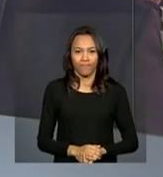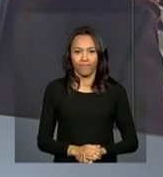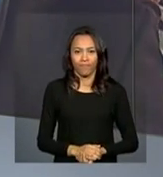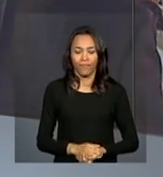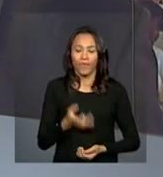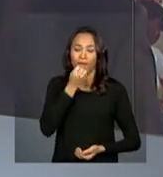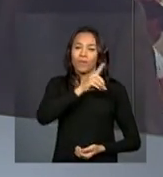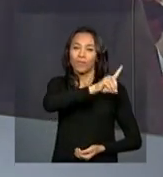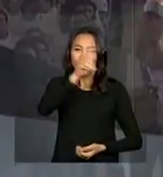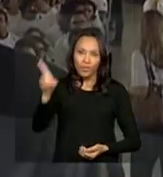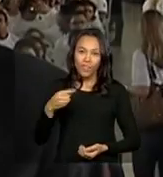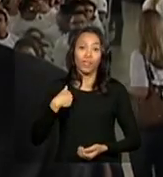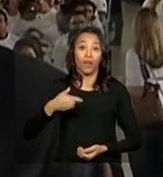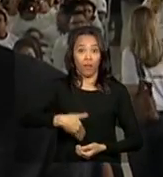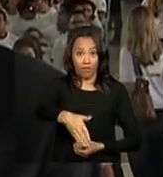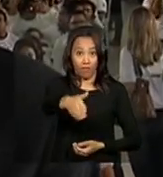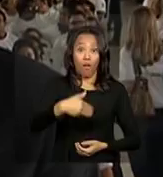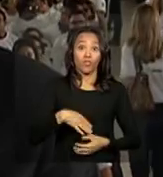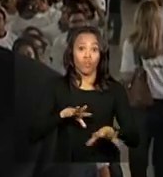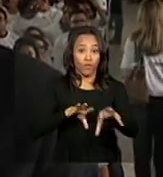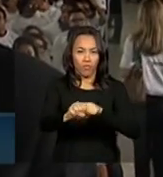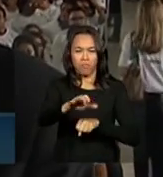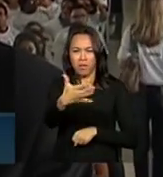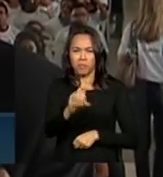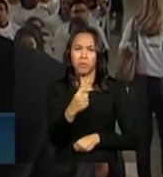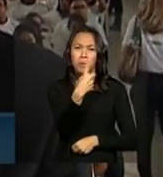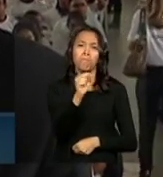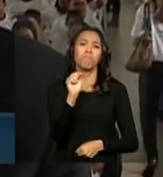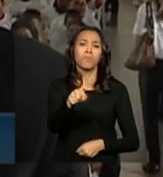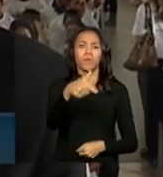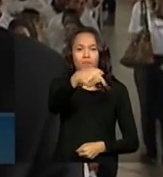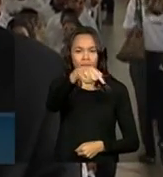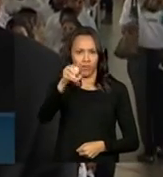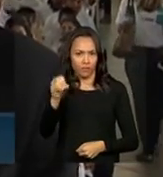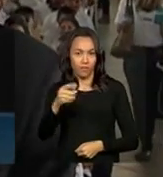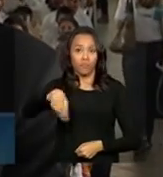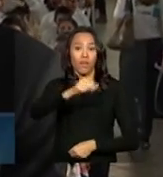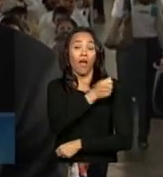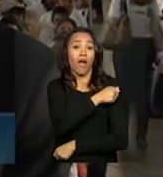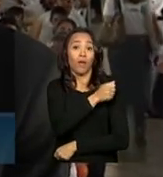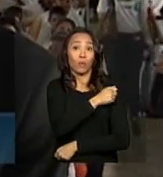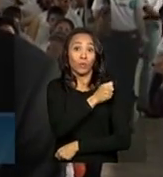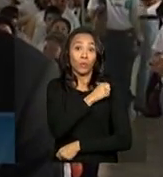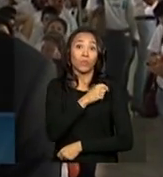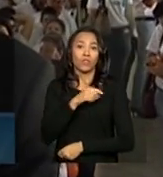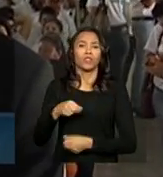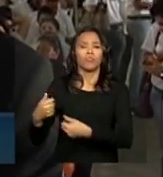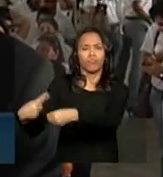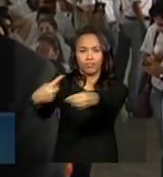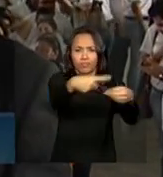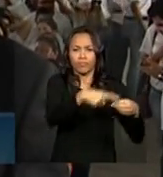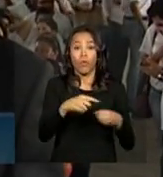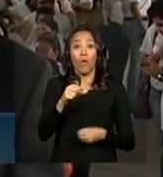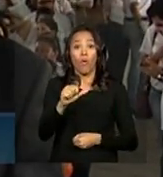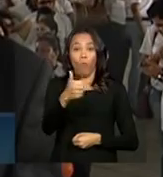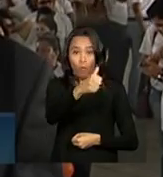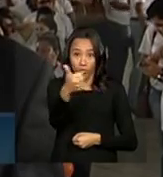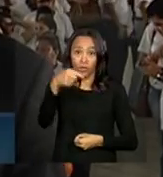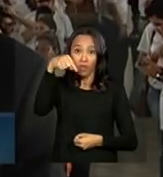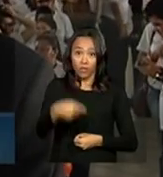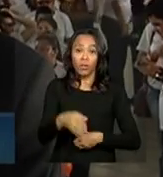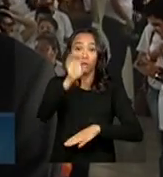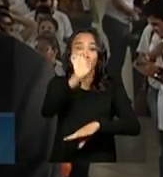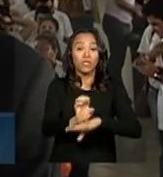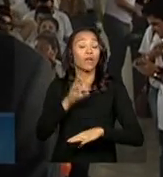Bom dia, Lúcia. Estão se formando hoje pouco mais de 1.700 alunos de 11 municípios aqui do estado da